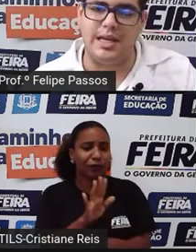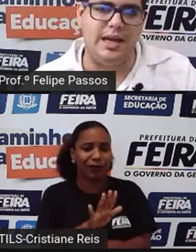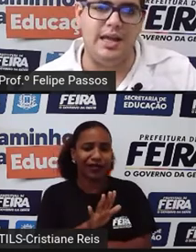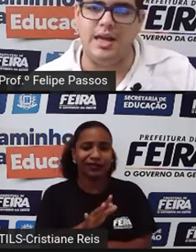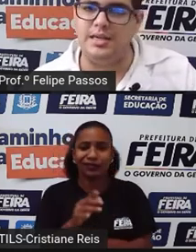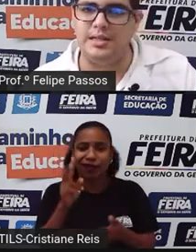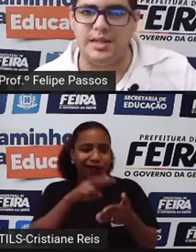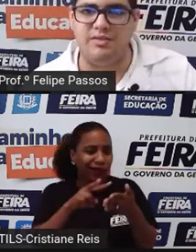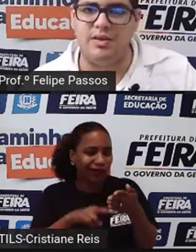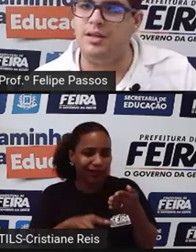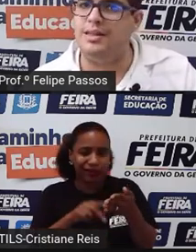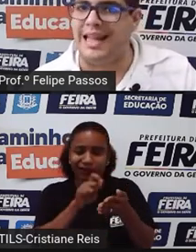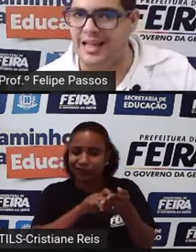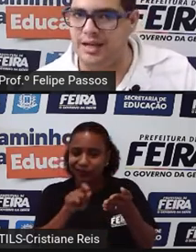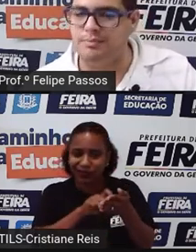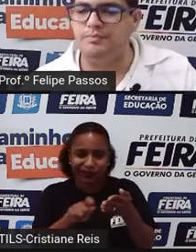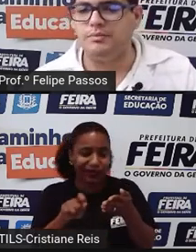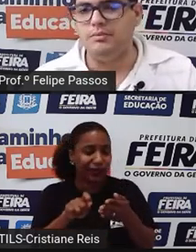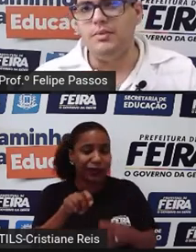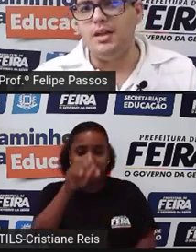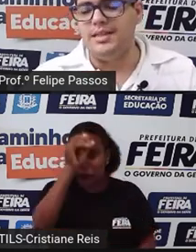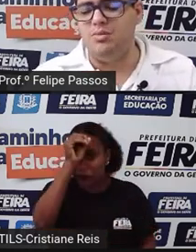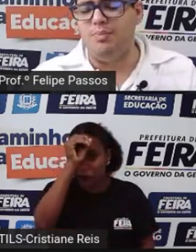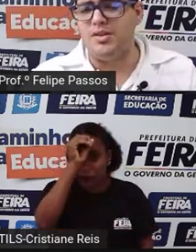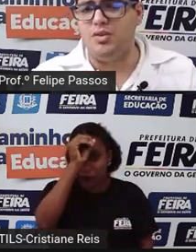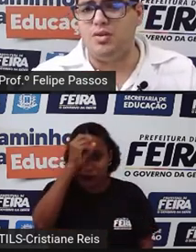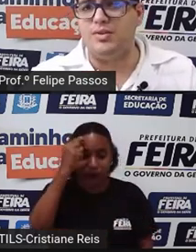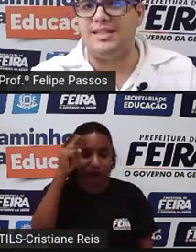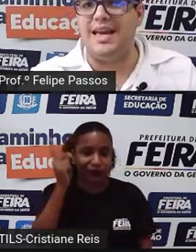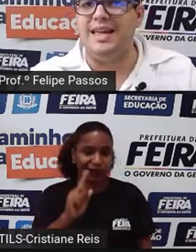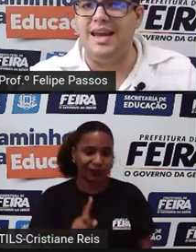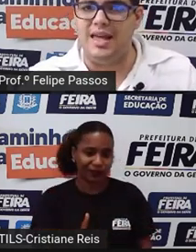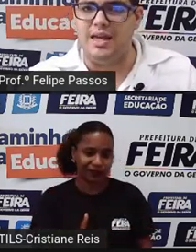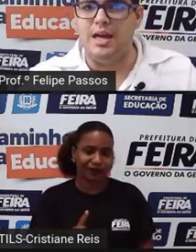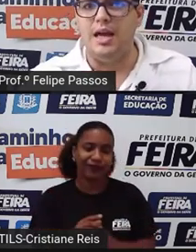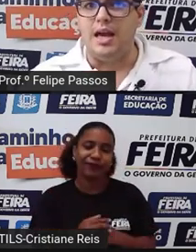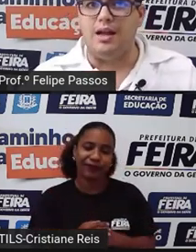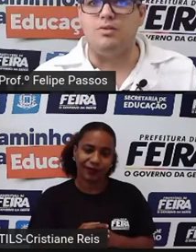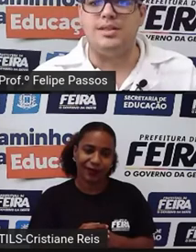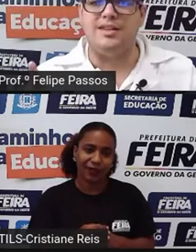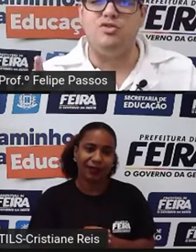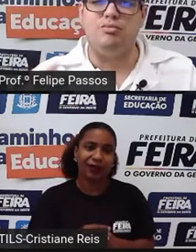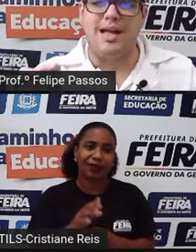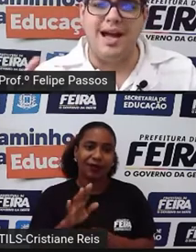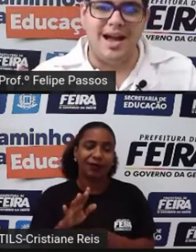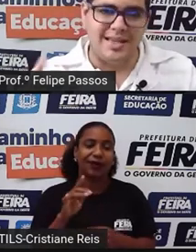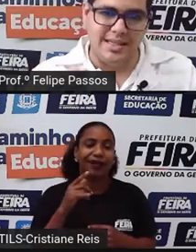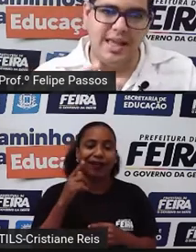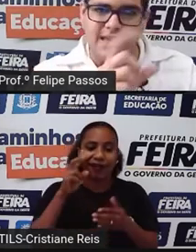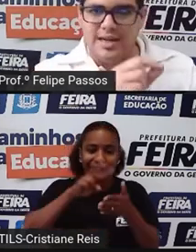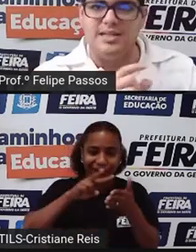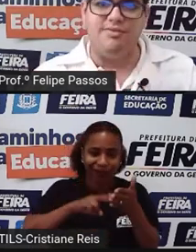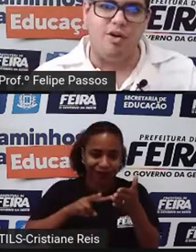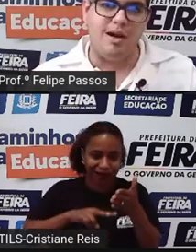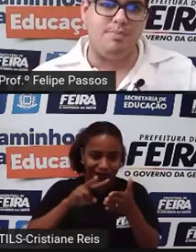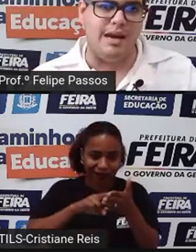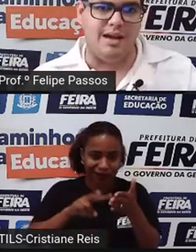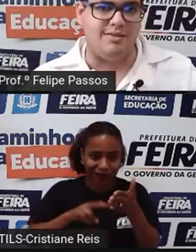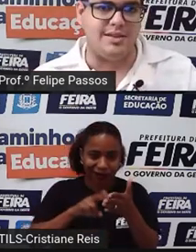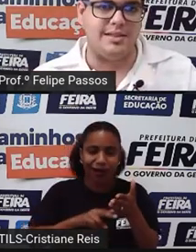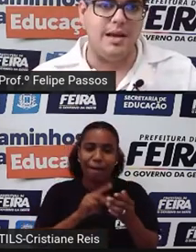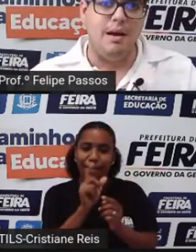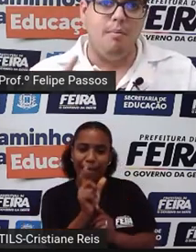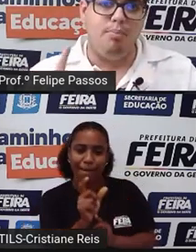não consegue ler e escrever nada. Se uma pessoa consegue ler, ela consegue juntar as letras e formar